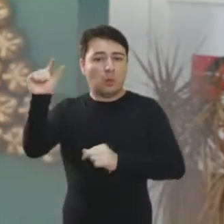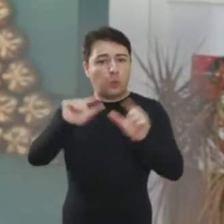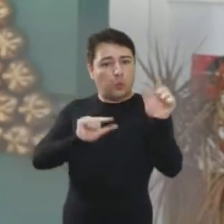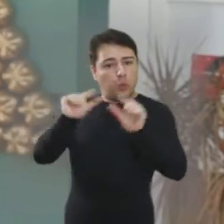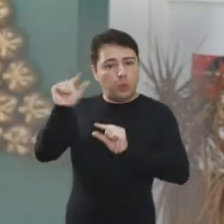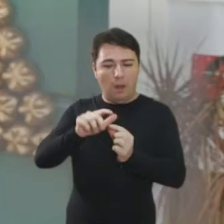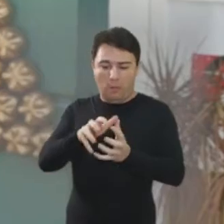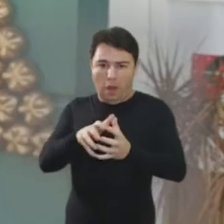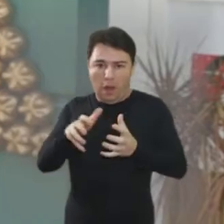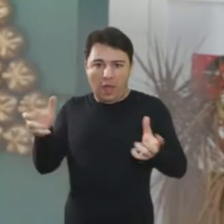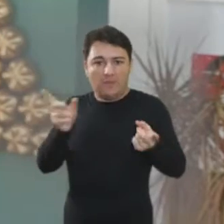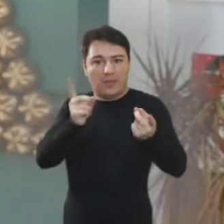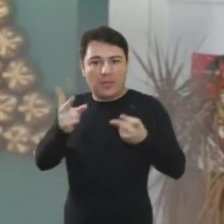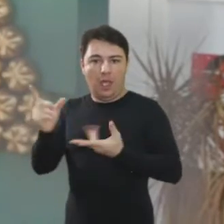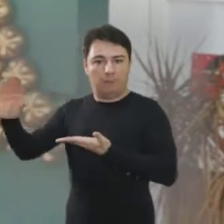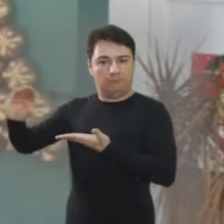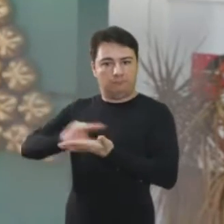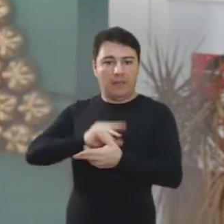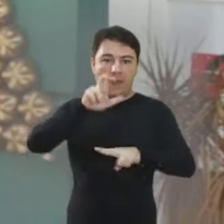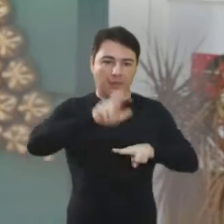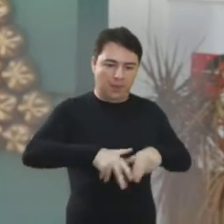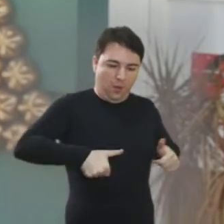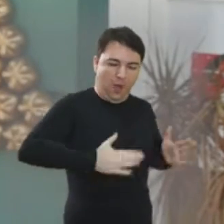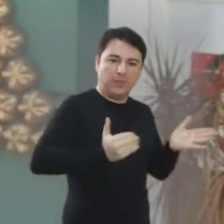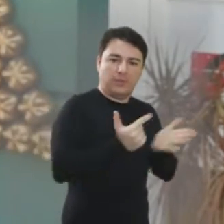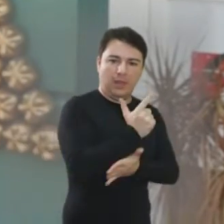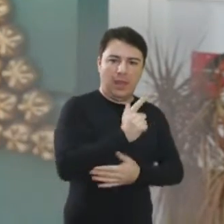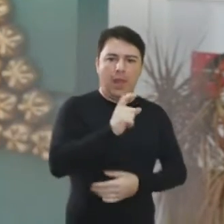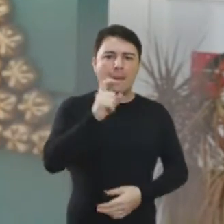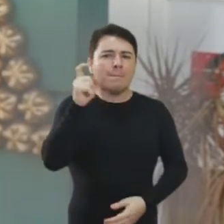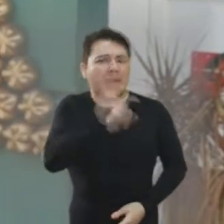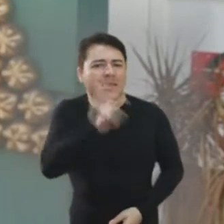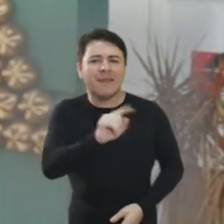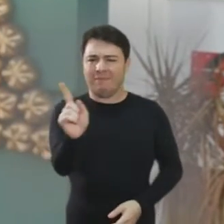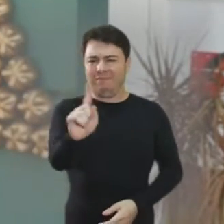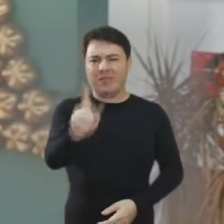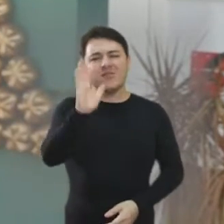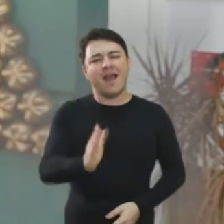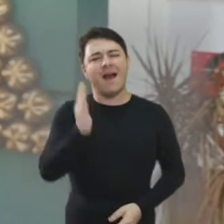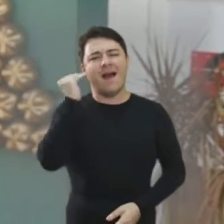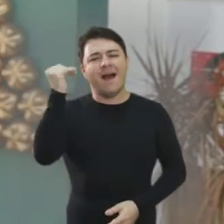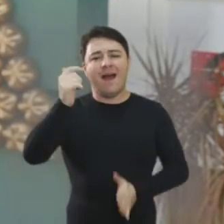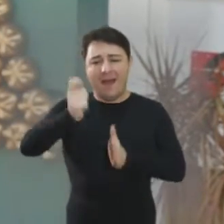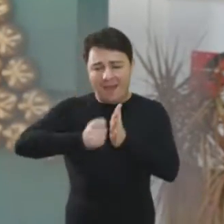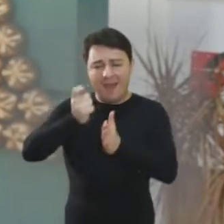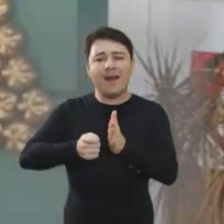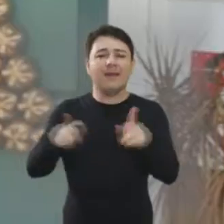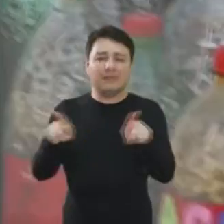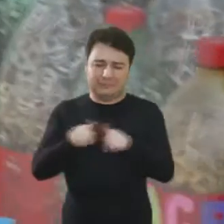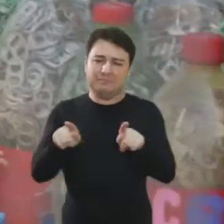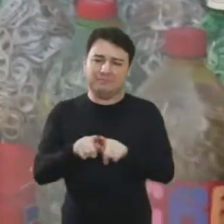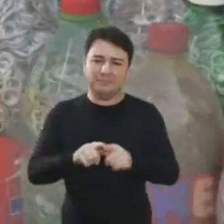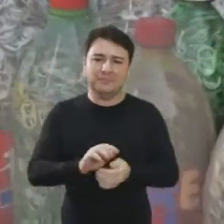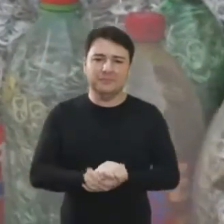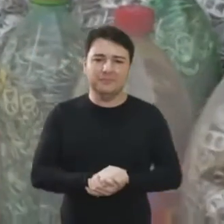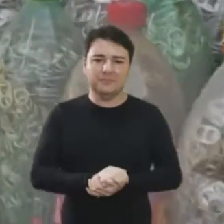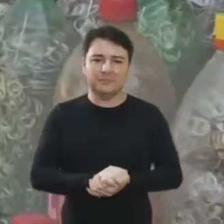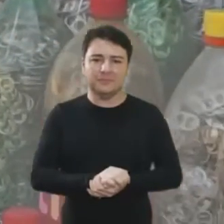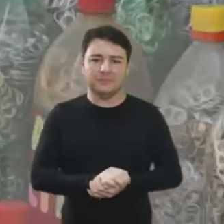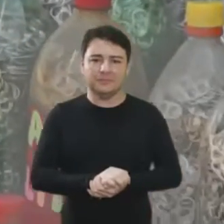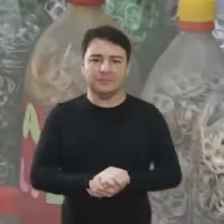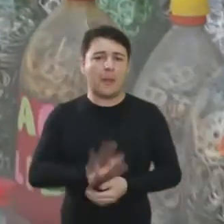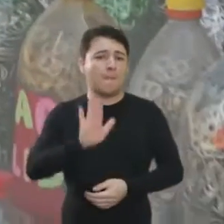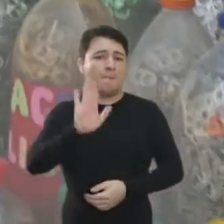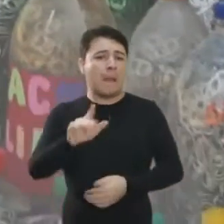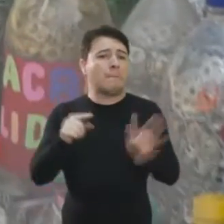dinheiro é comprado em cadeira de rodas. É isso que é feito. Mas não é lenda, não. Hoje já existe e está sendo muito forte, inclusive no nosso município. Mas afinal,